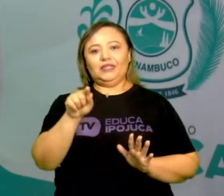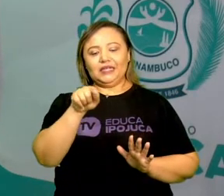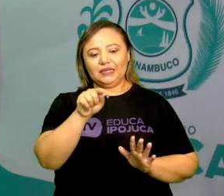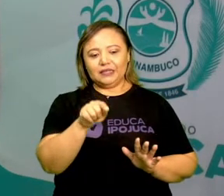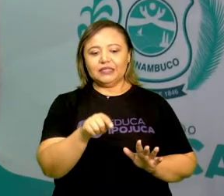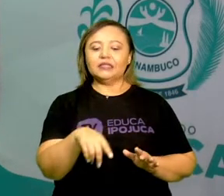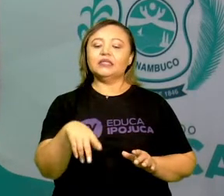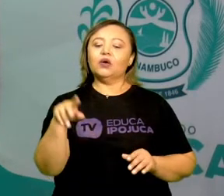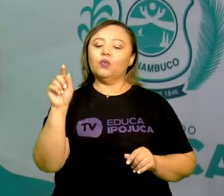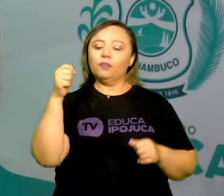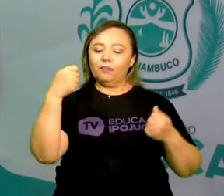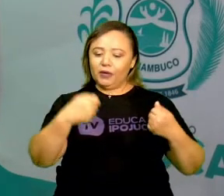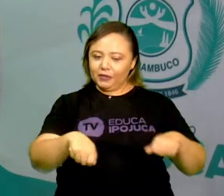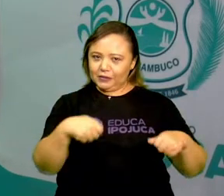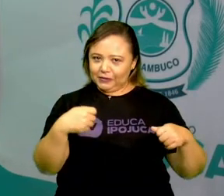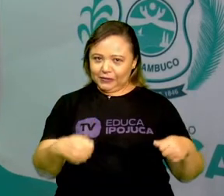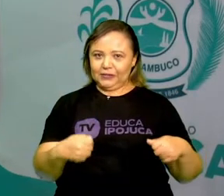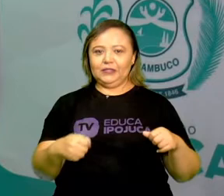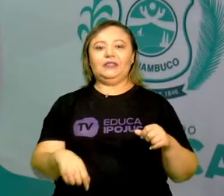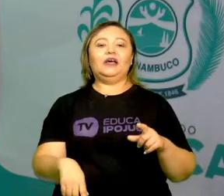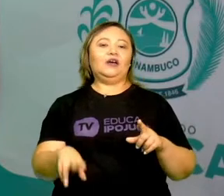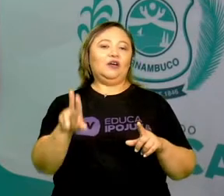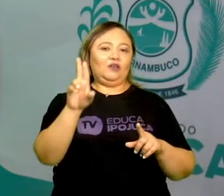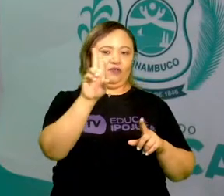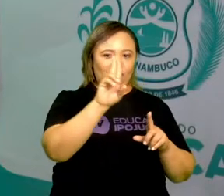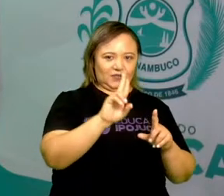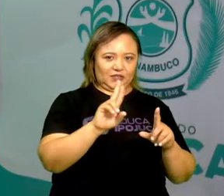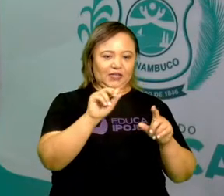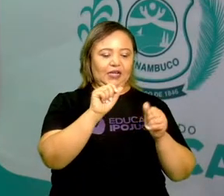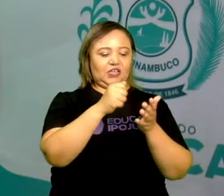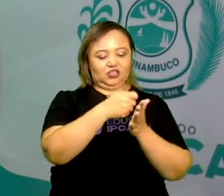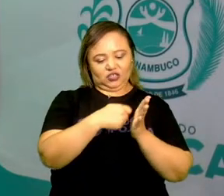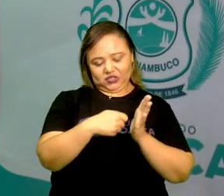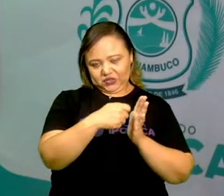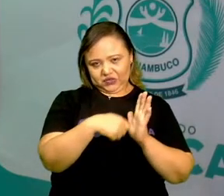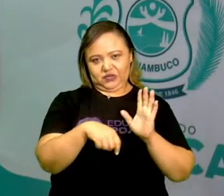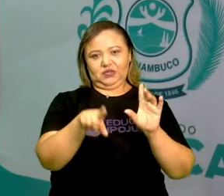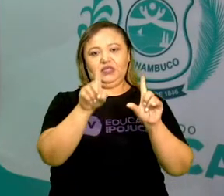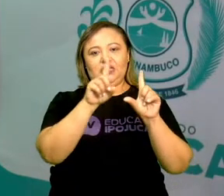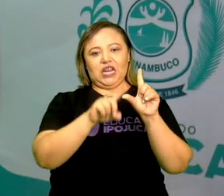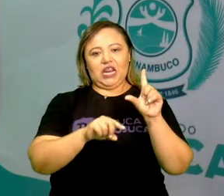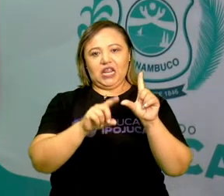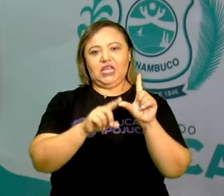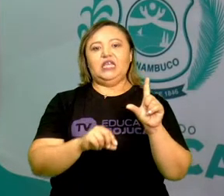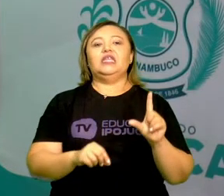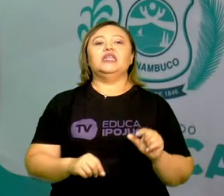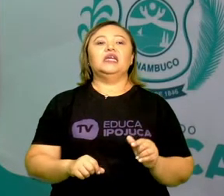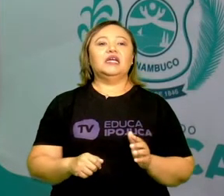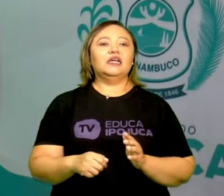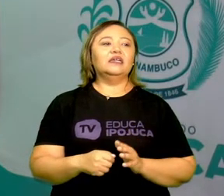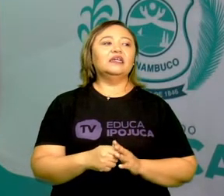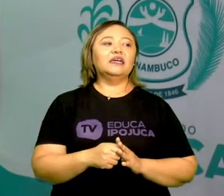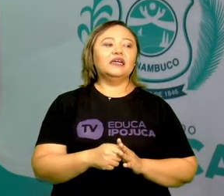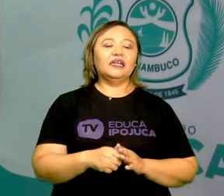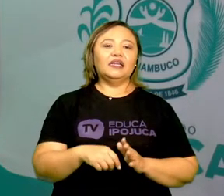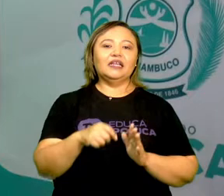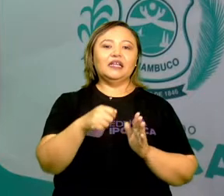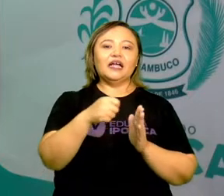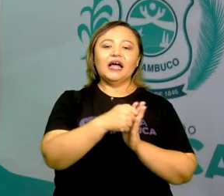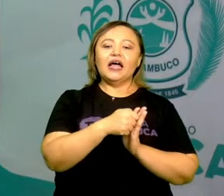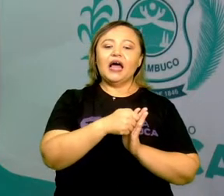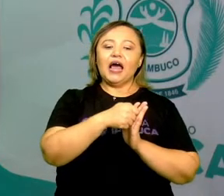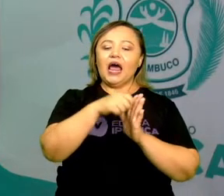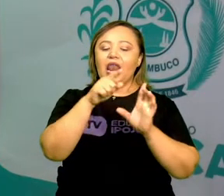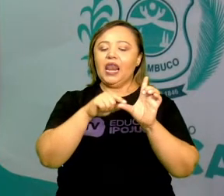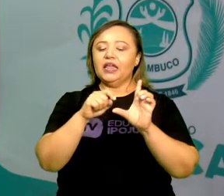Se é um substantivo próprio do gato, então escrevemos este